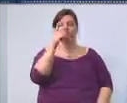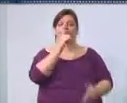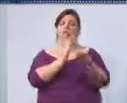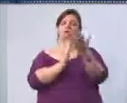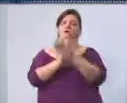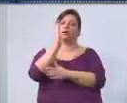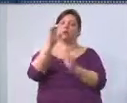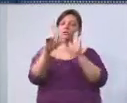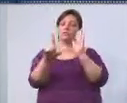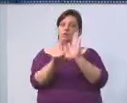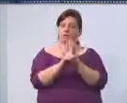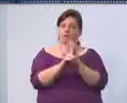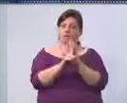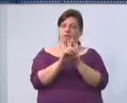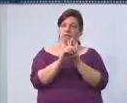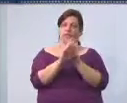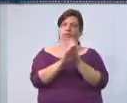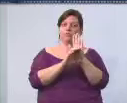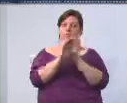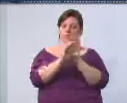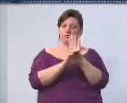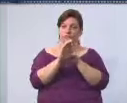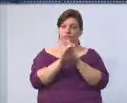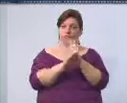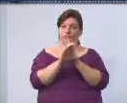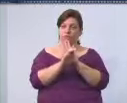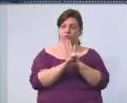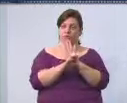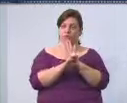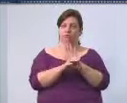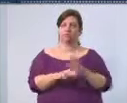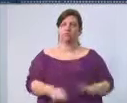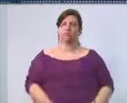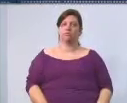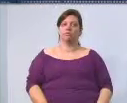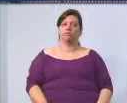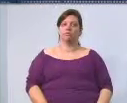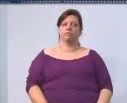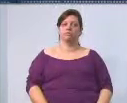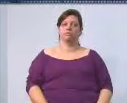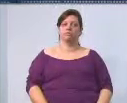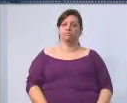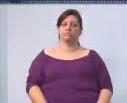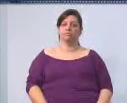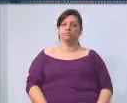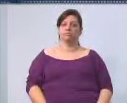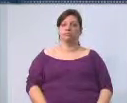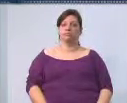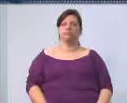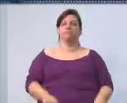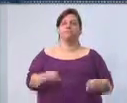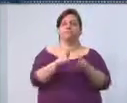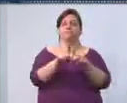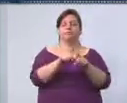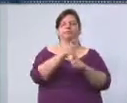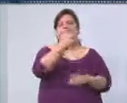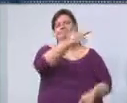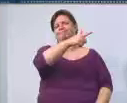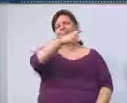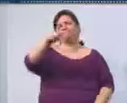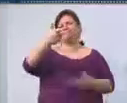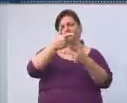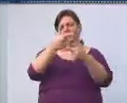da Constituição do sexto Conselho Tutelar e outras demandas tantas,